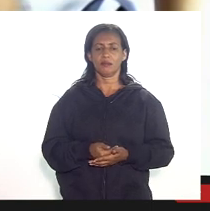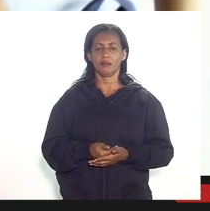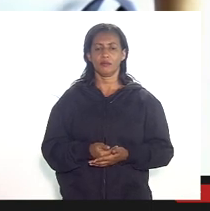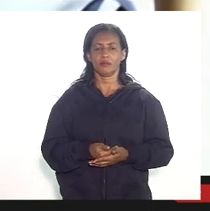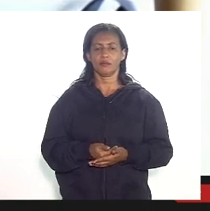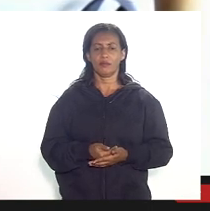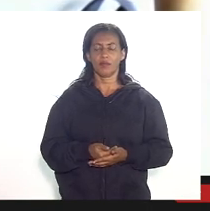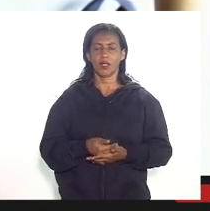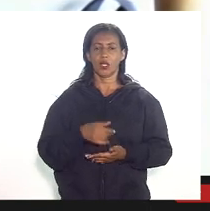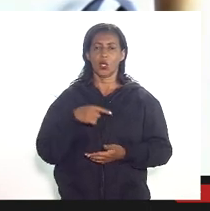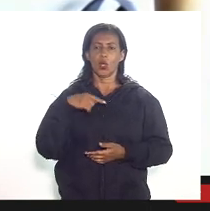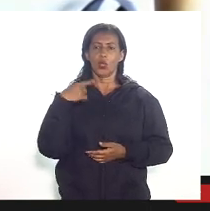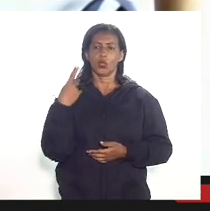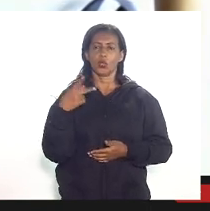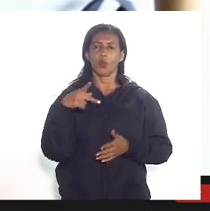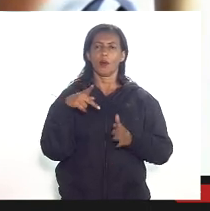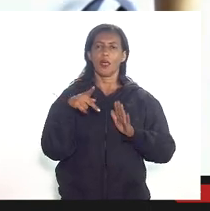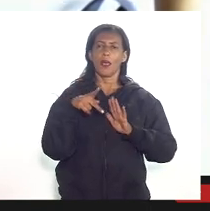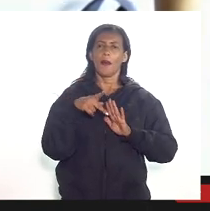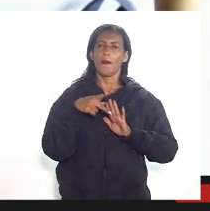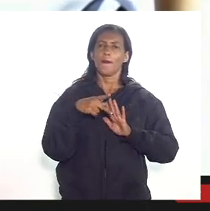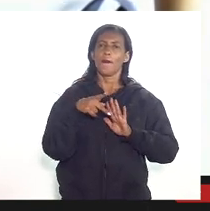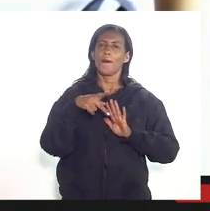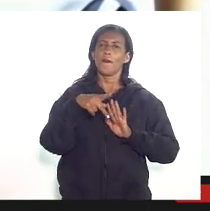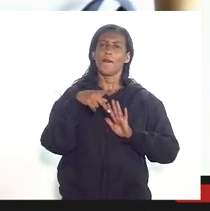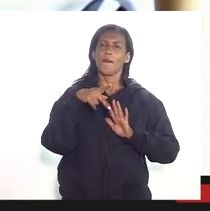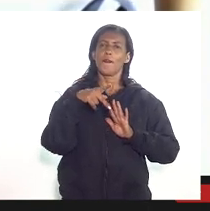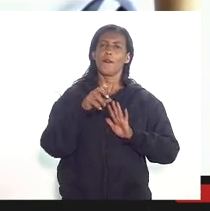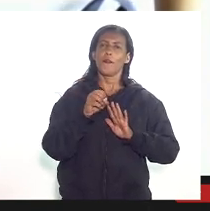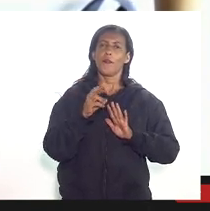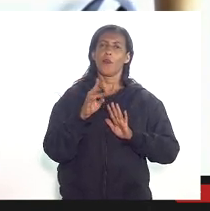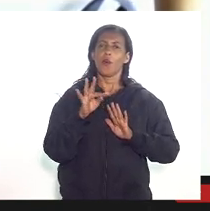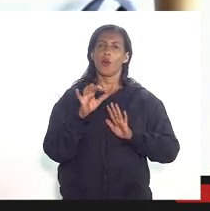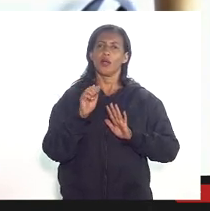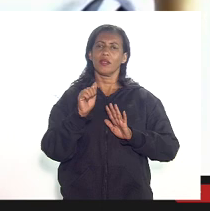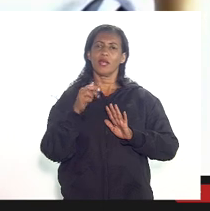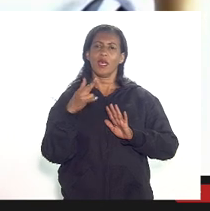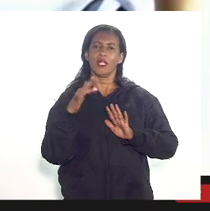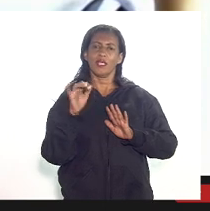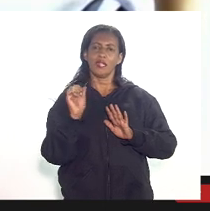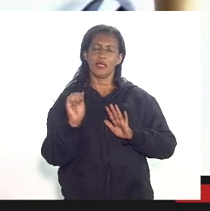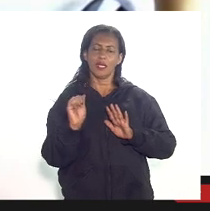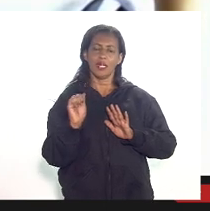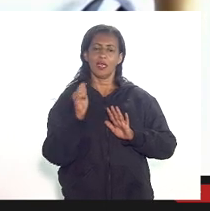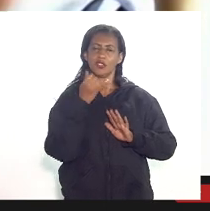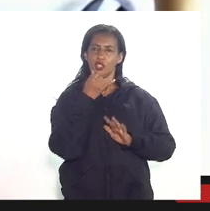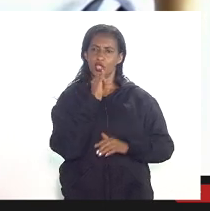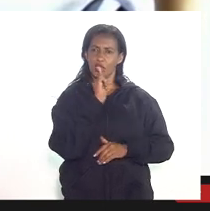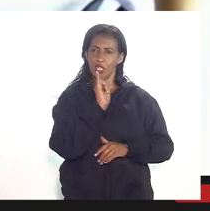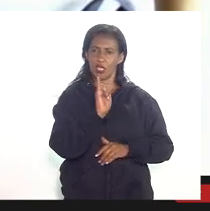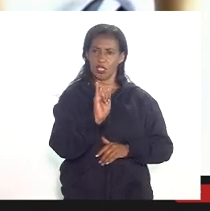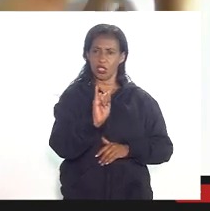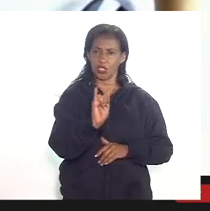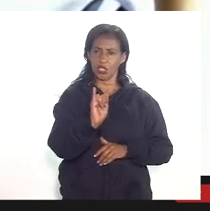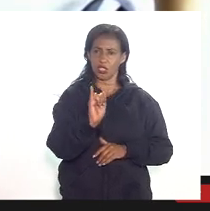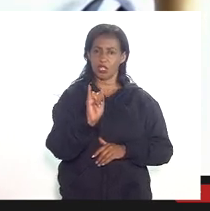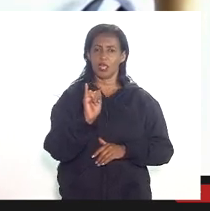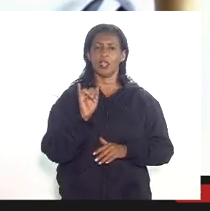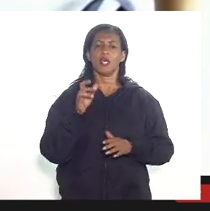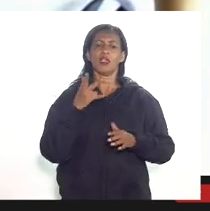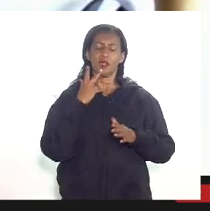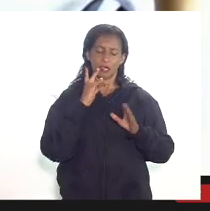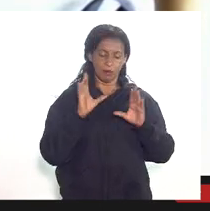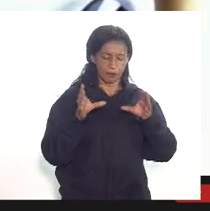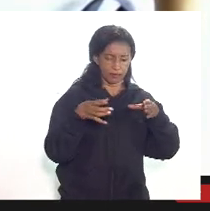a portaria do Ministério de Minas e Energias em relação a área de Itapu e Cépia